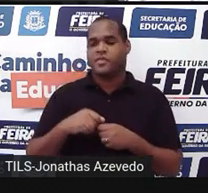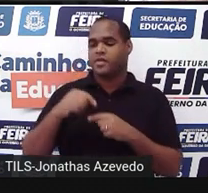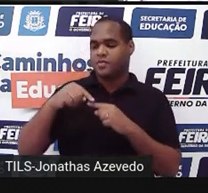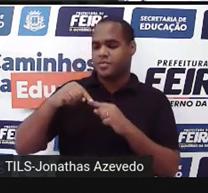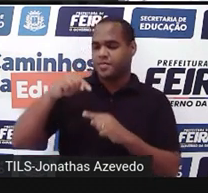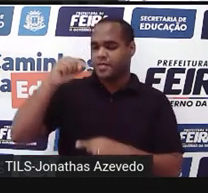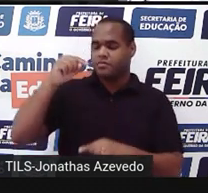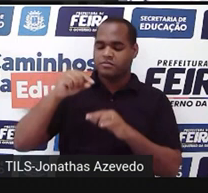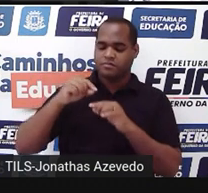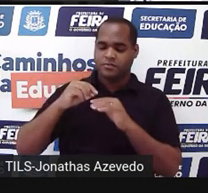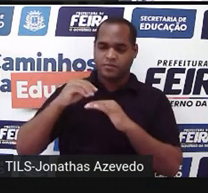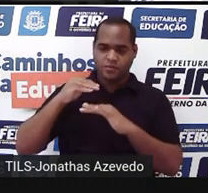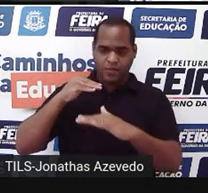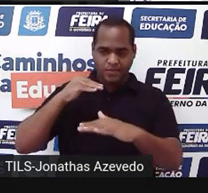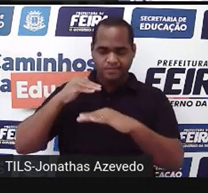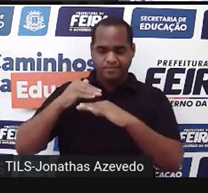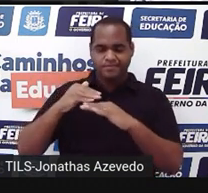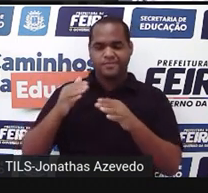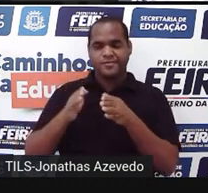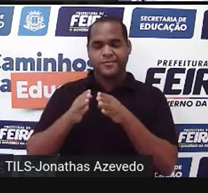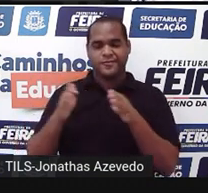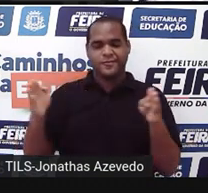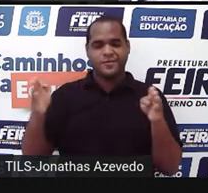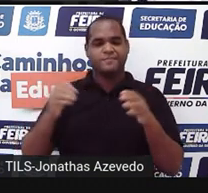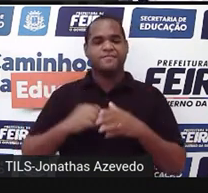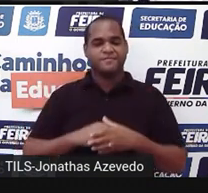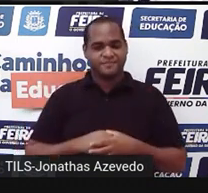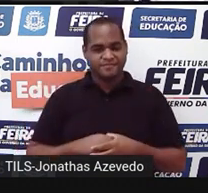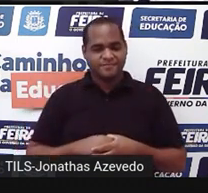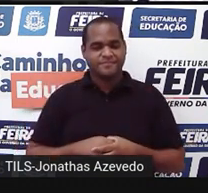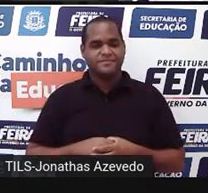e largura. Belezinha?